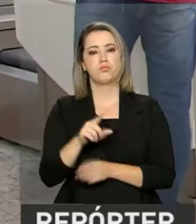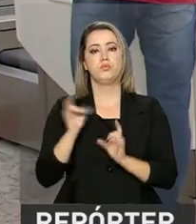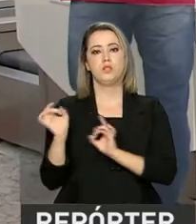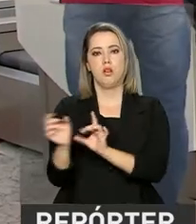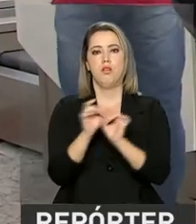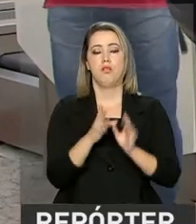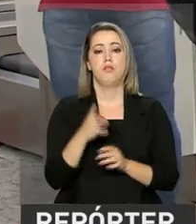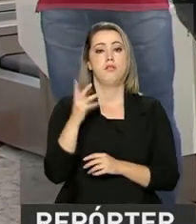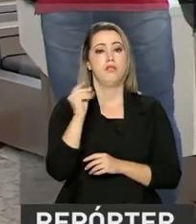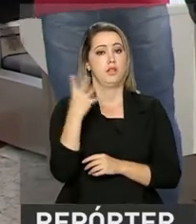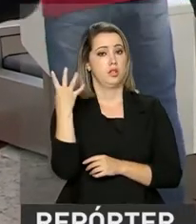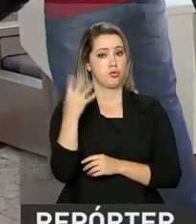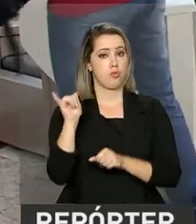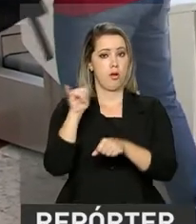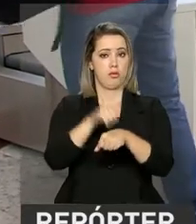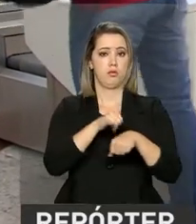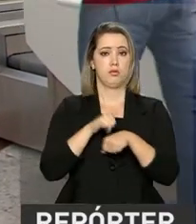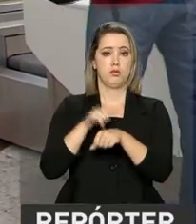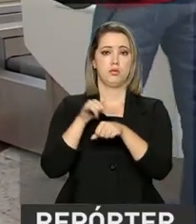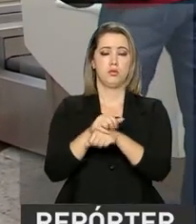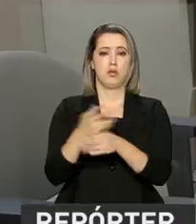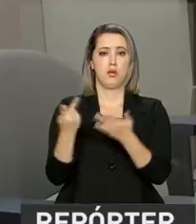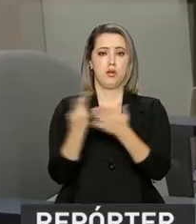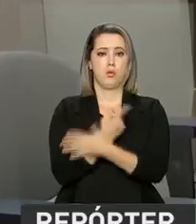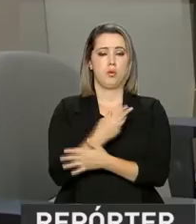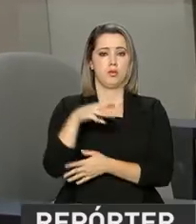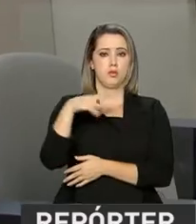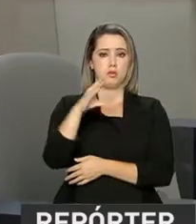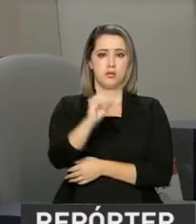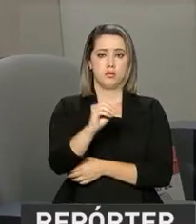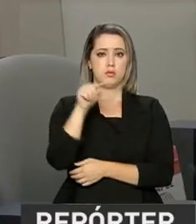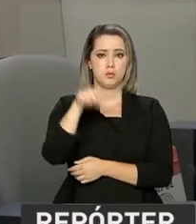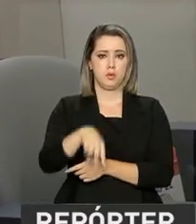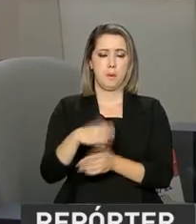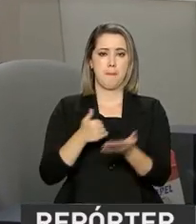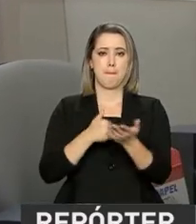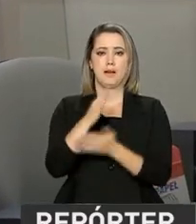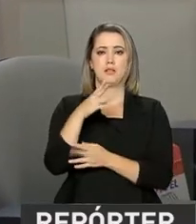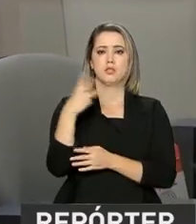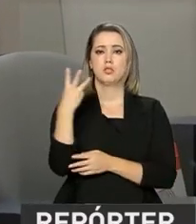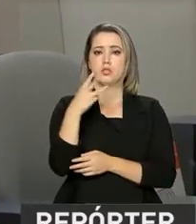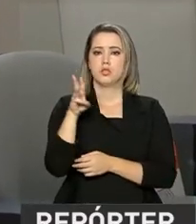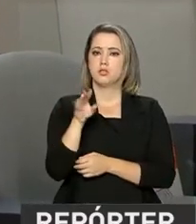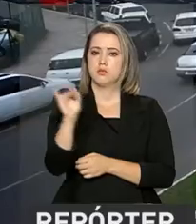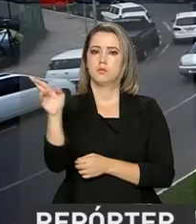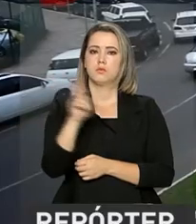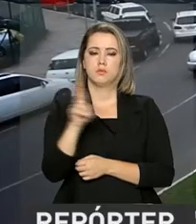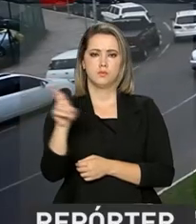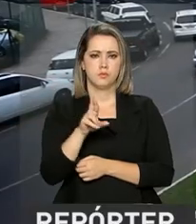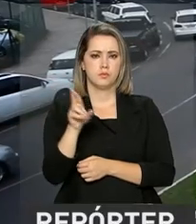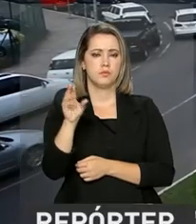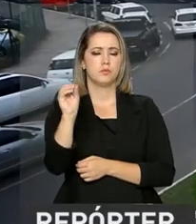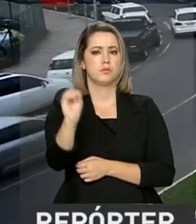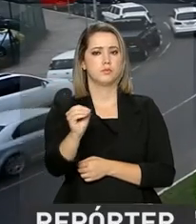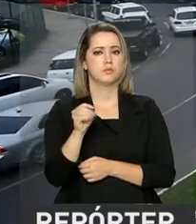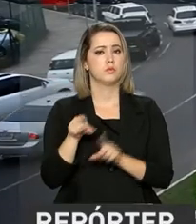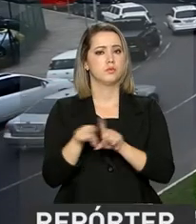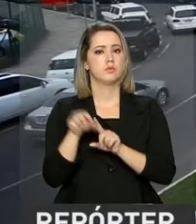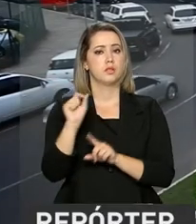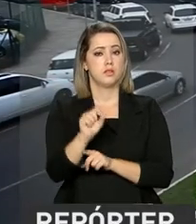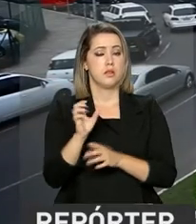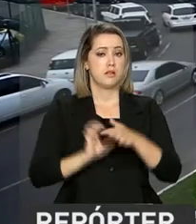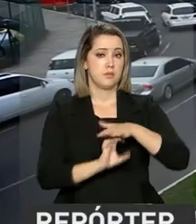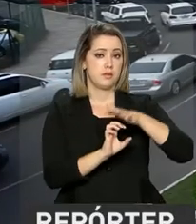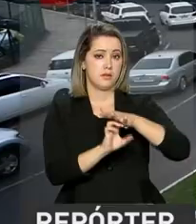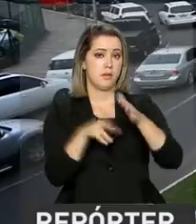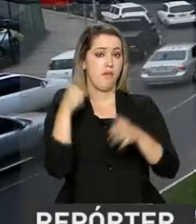leilão desses quatro aeroportos, realizado em março deste ano, arrecadou 3 bilhões e 700 milhões de reais.